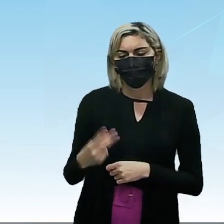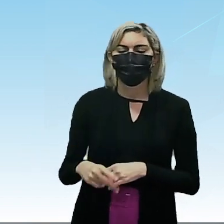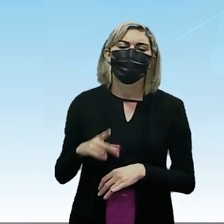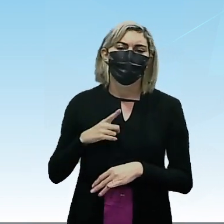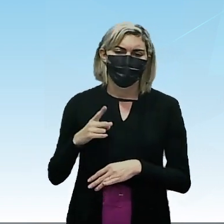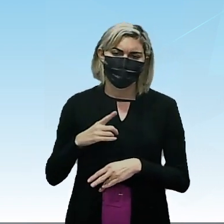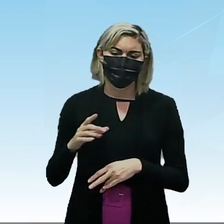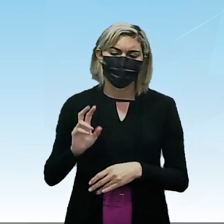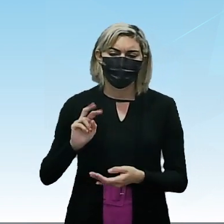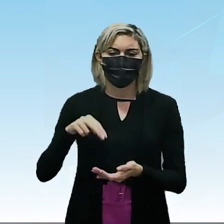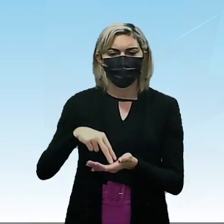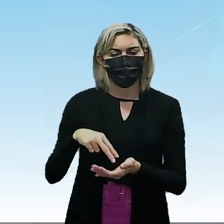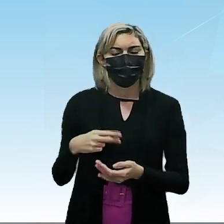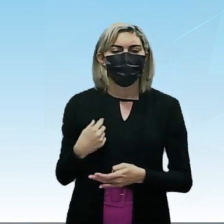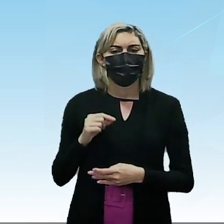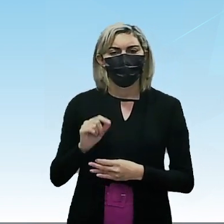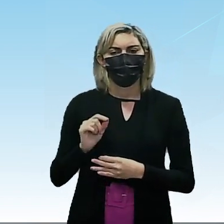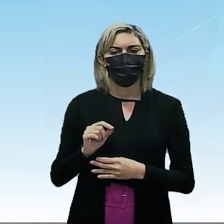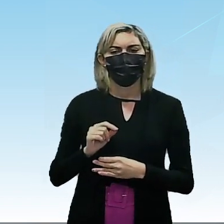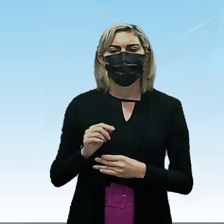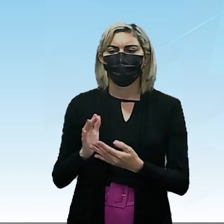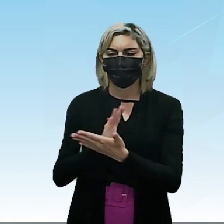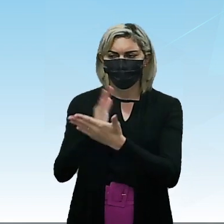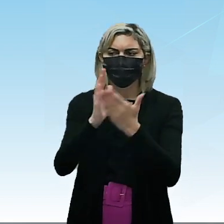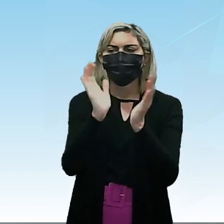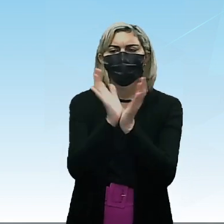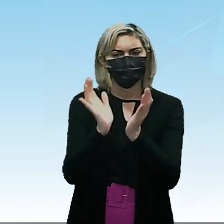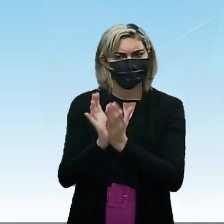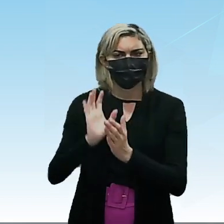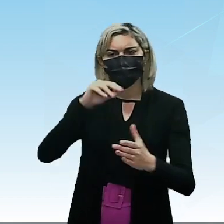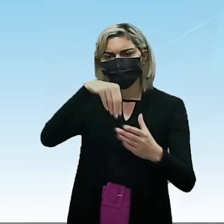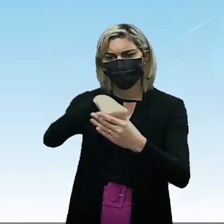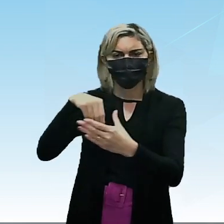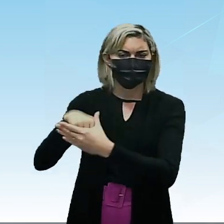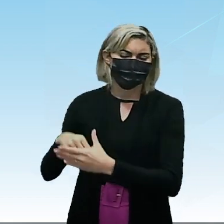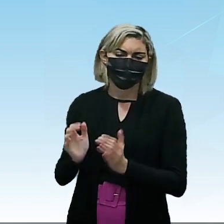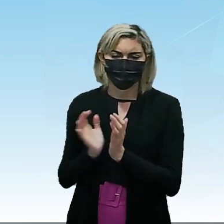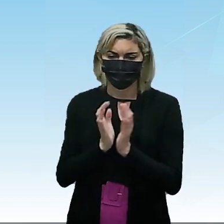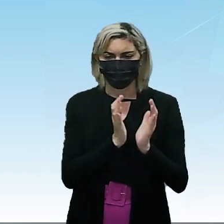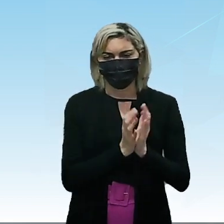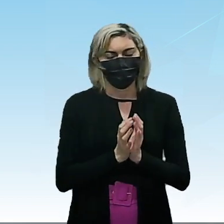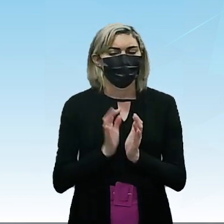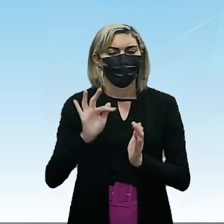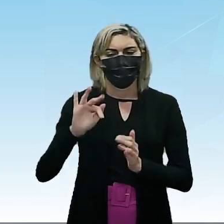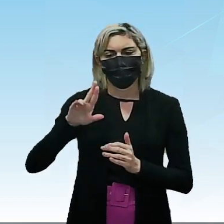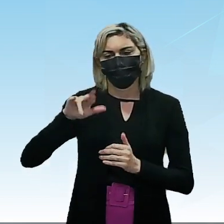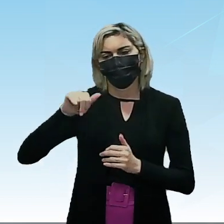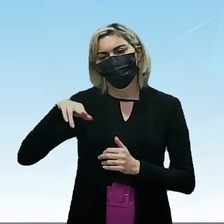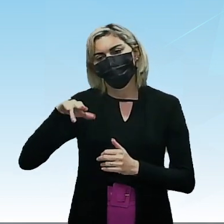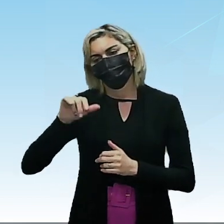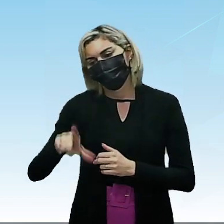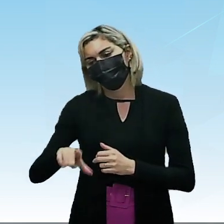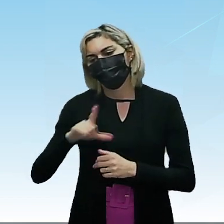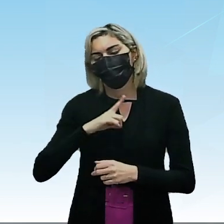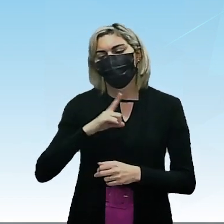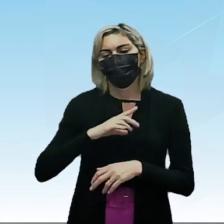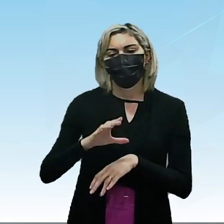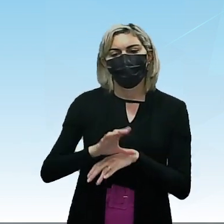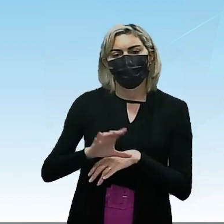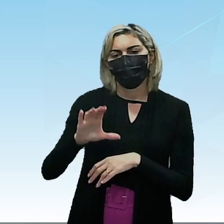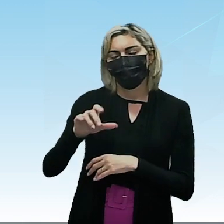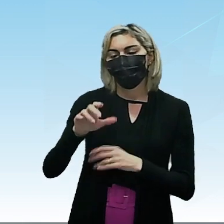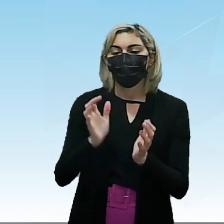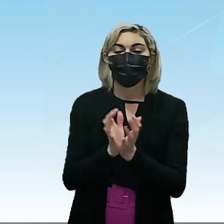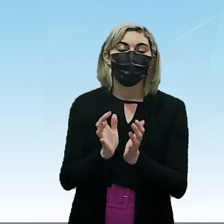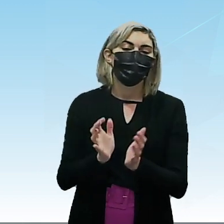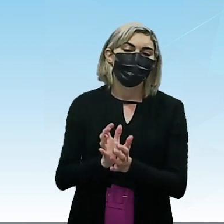estar presente em alguns grupos funcionais. E os grupos funcionais que tem a carbonila são chamados de